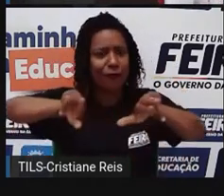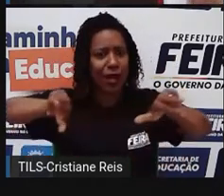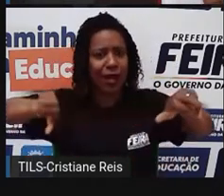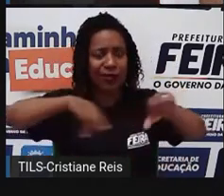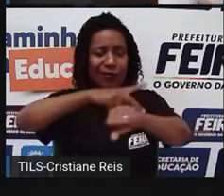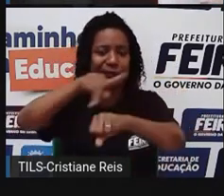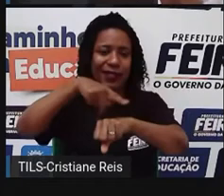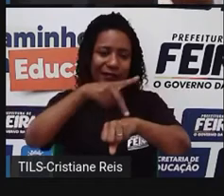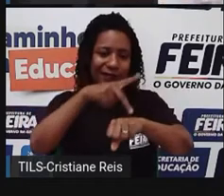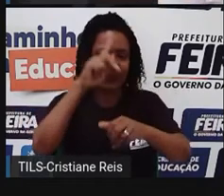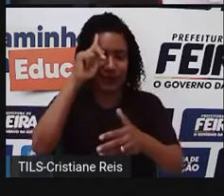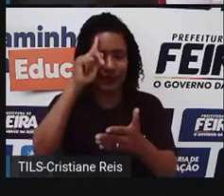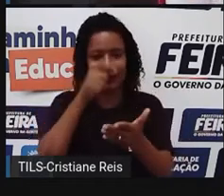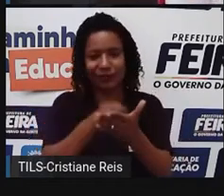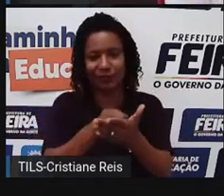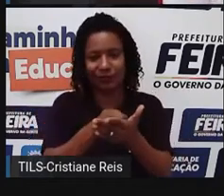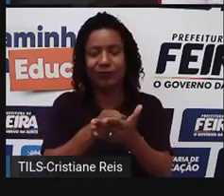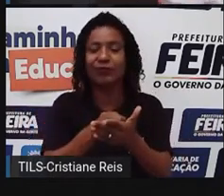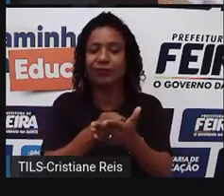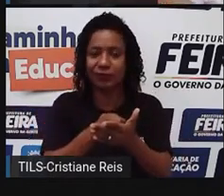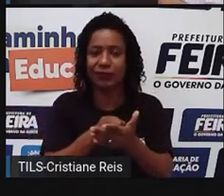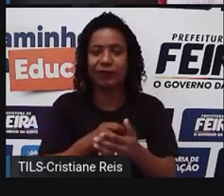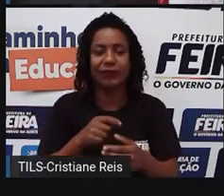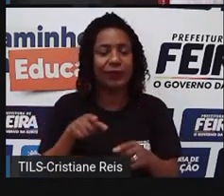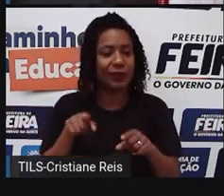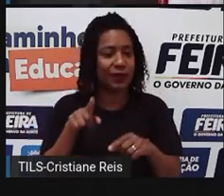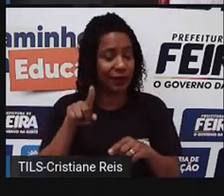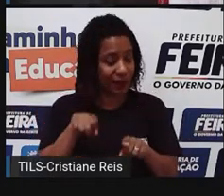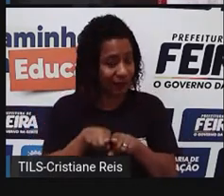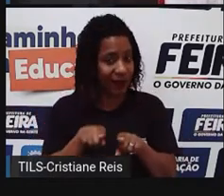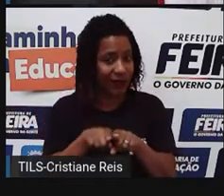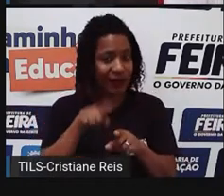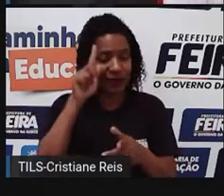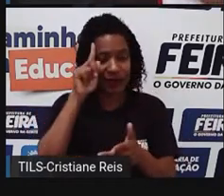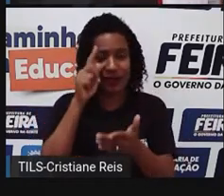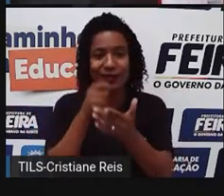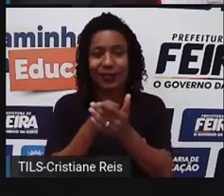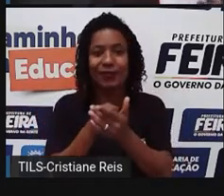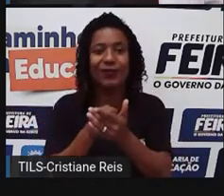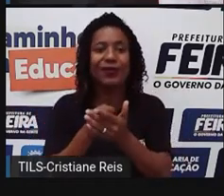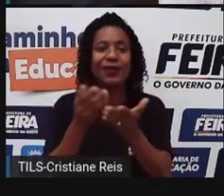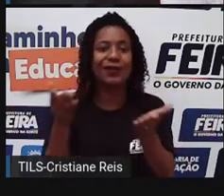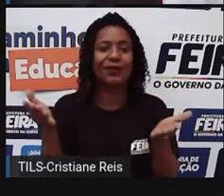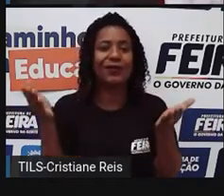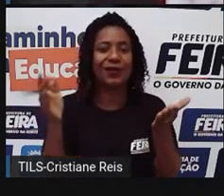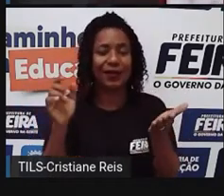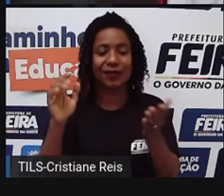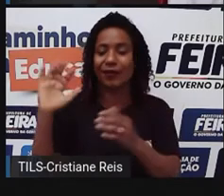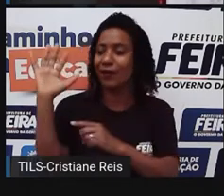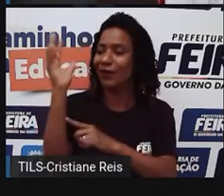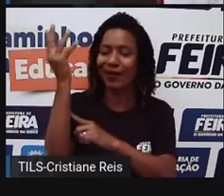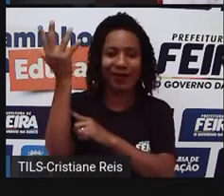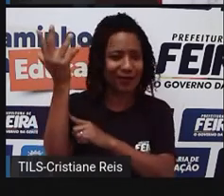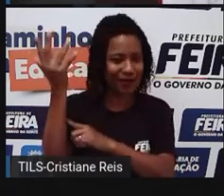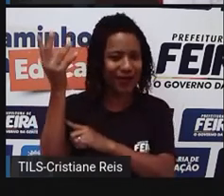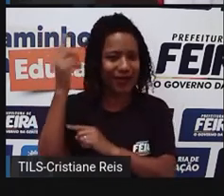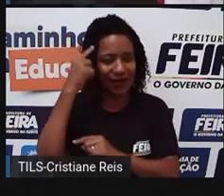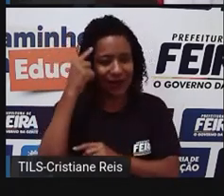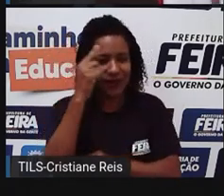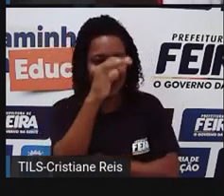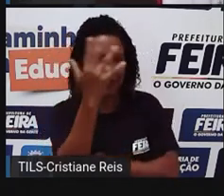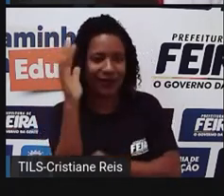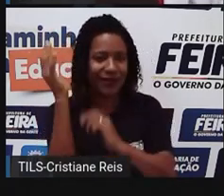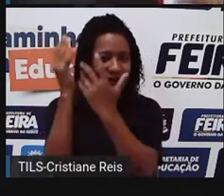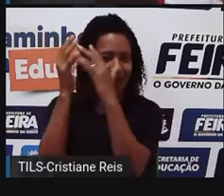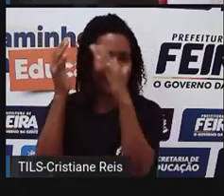Estados. Recentemente, também, tivemos um, né, onde vários países se reuniram para falar sobre questões do clima, por exemplo. Então,